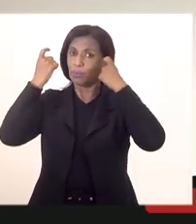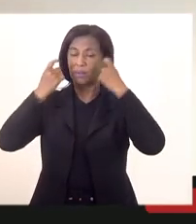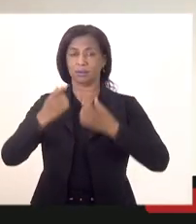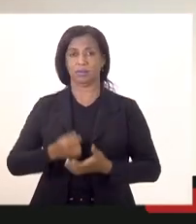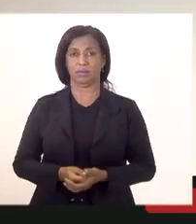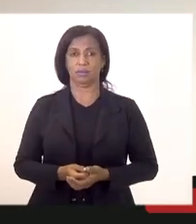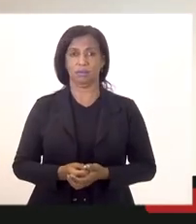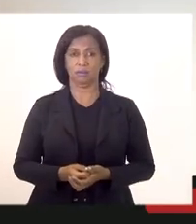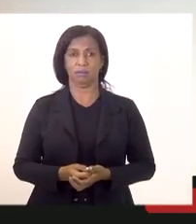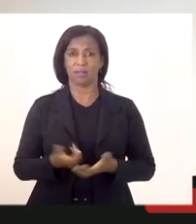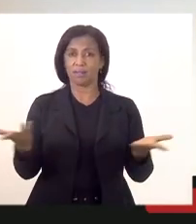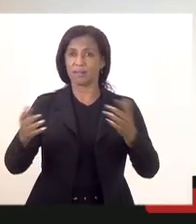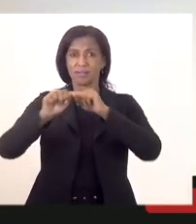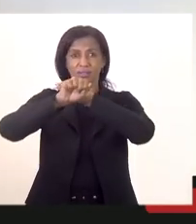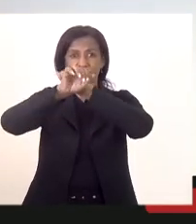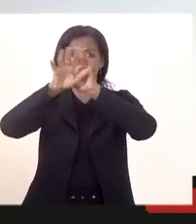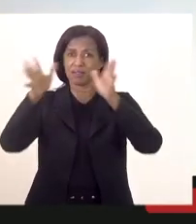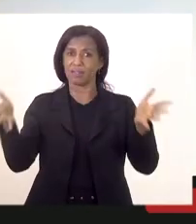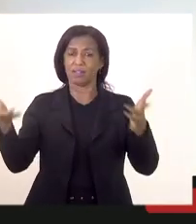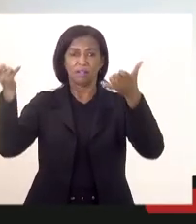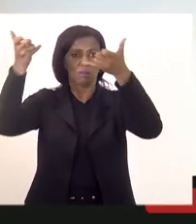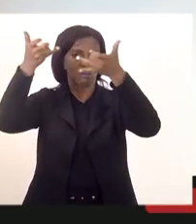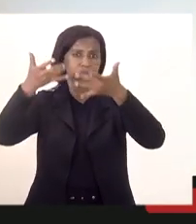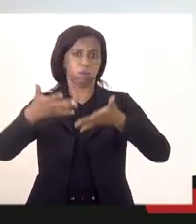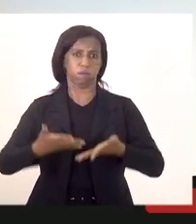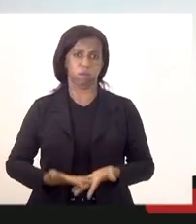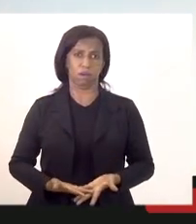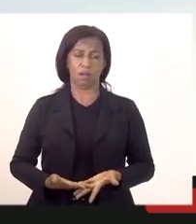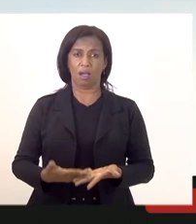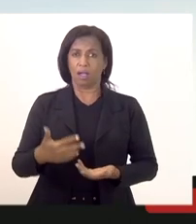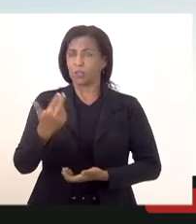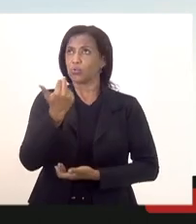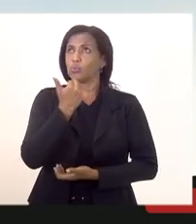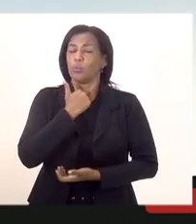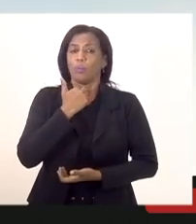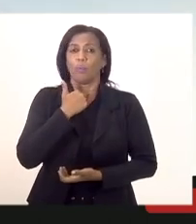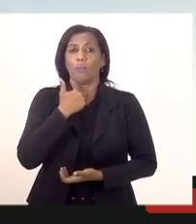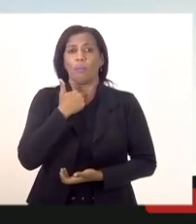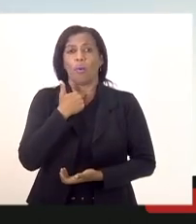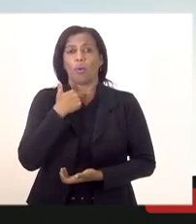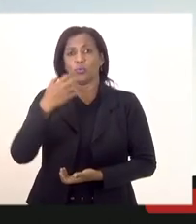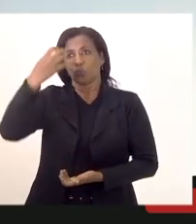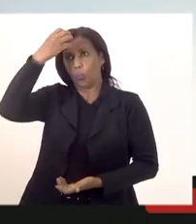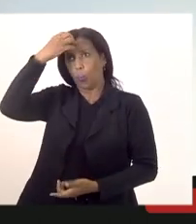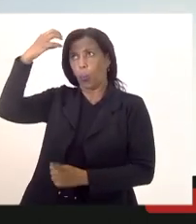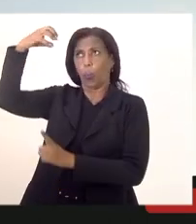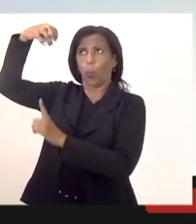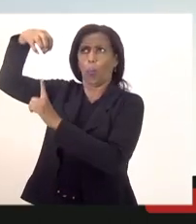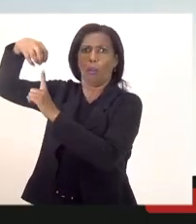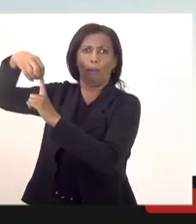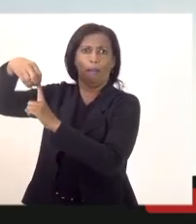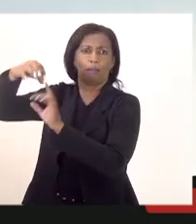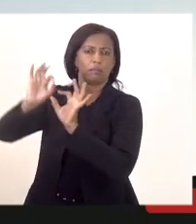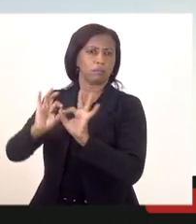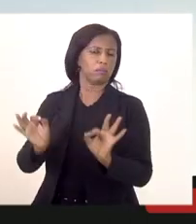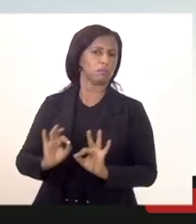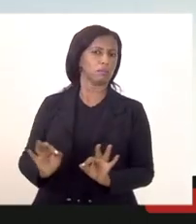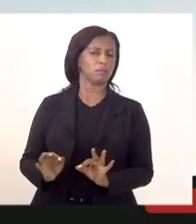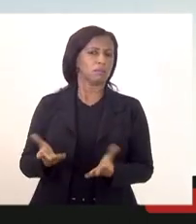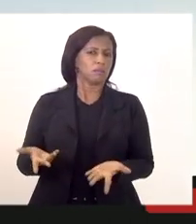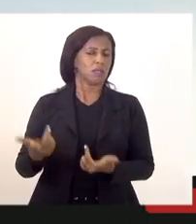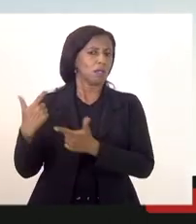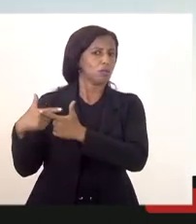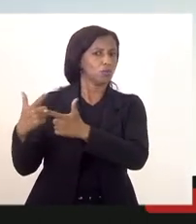que seja esclarecido da melhor forma a gente não pode penalizar ninguém numa situação